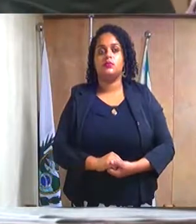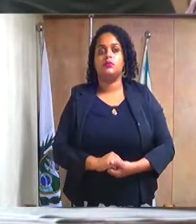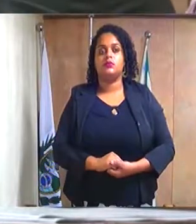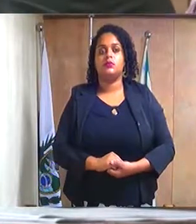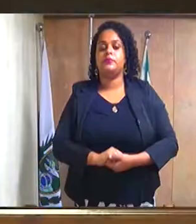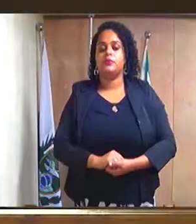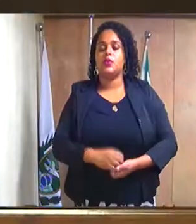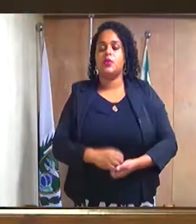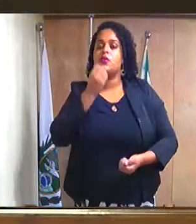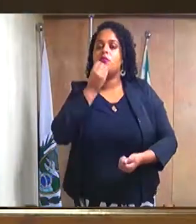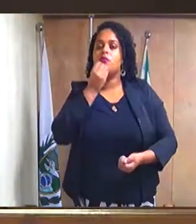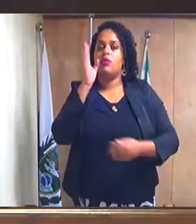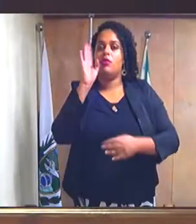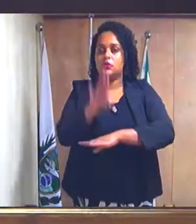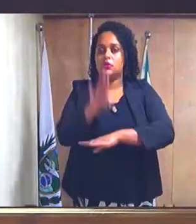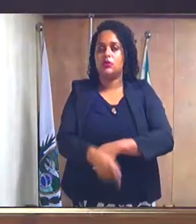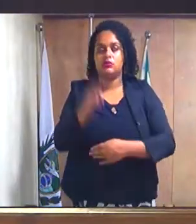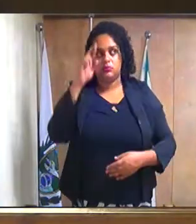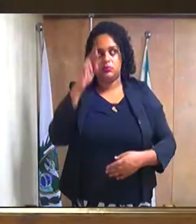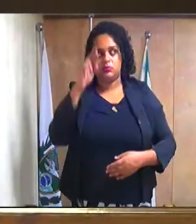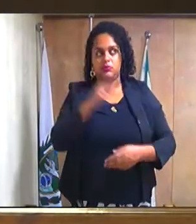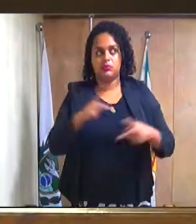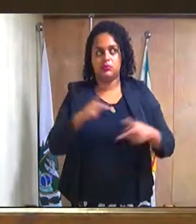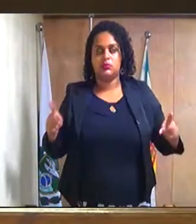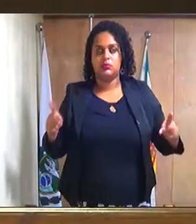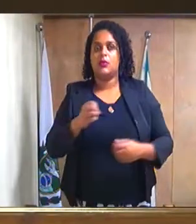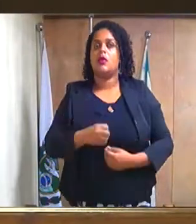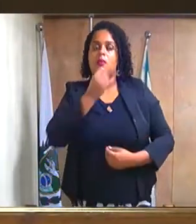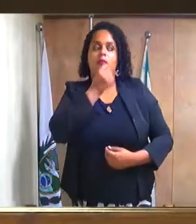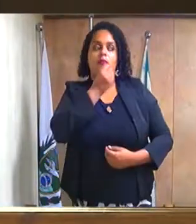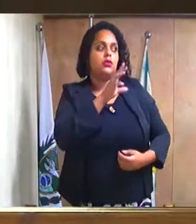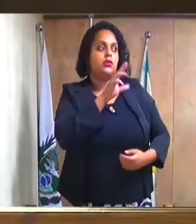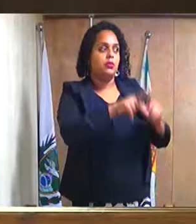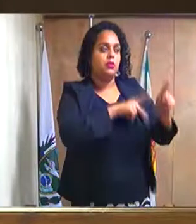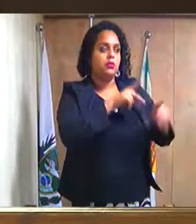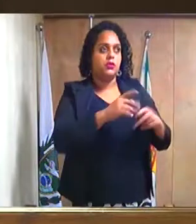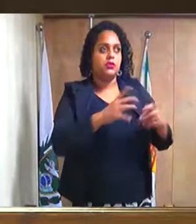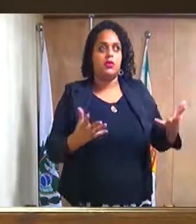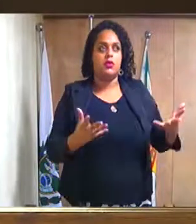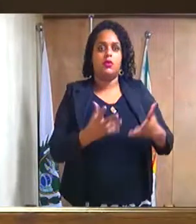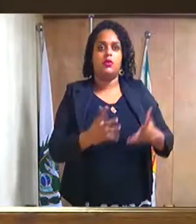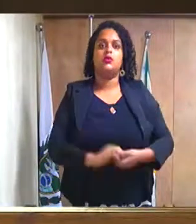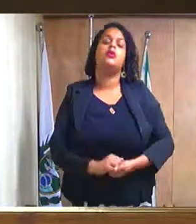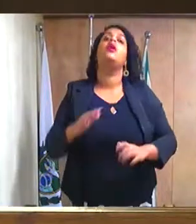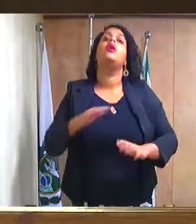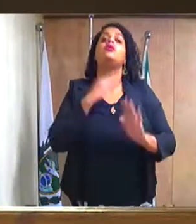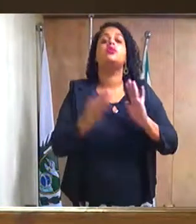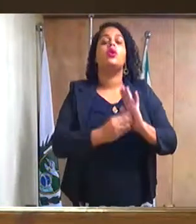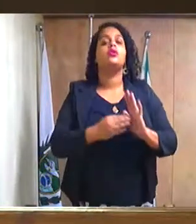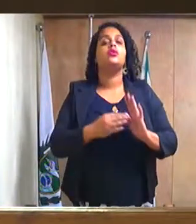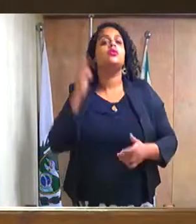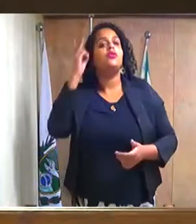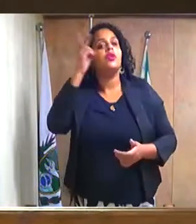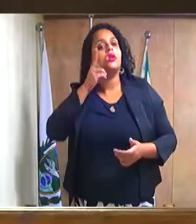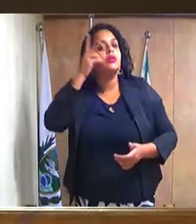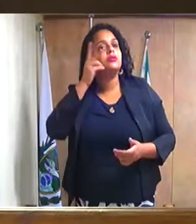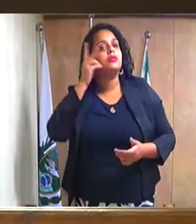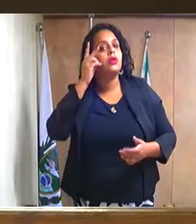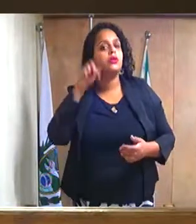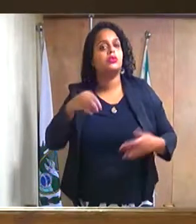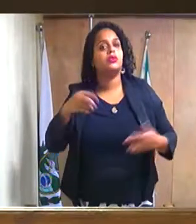Boa tarde, presidente. Boa tarde, público presente. Boa tarde, vereador e vereadoras dessa casa.